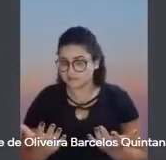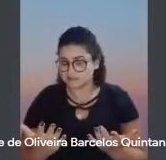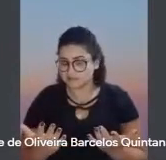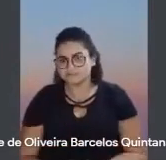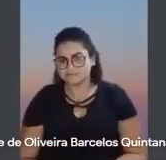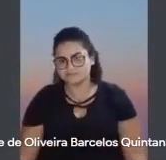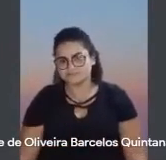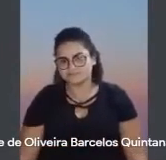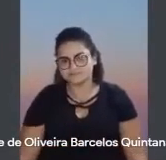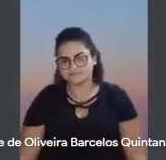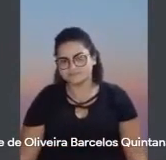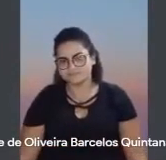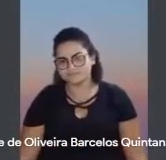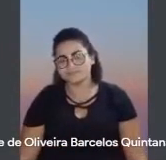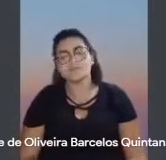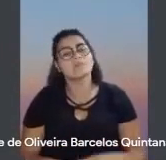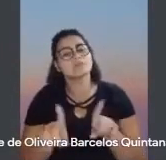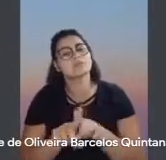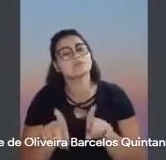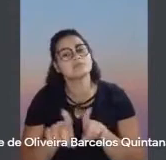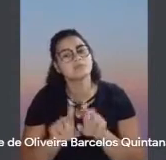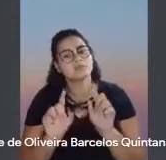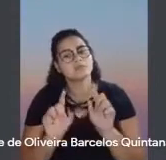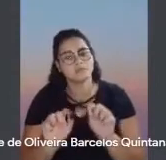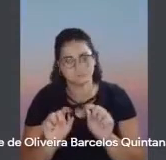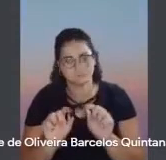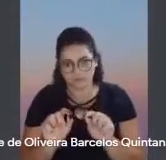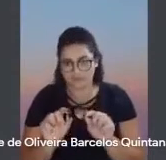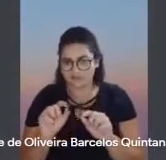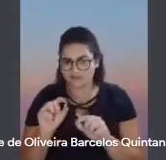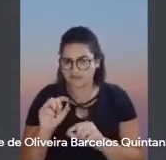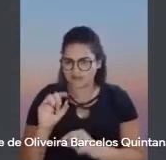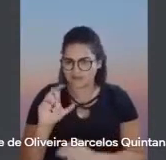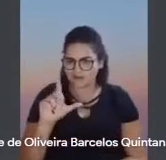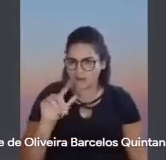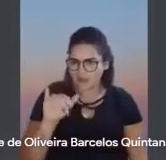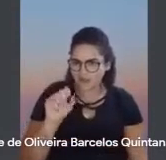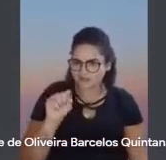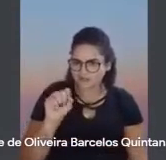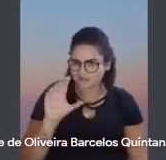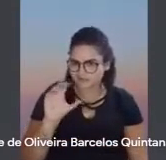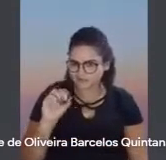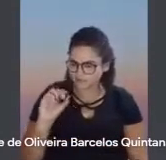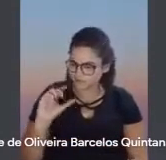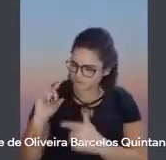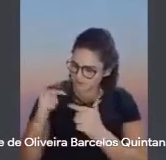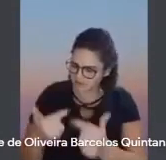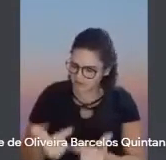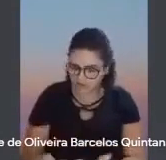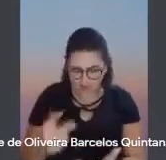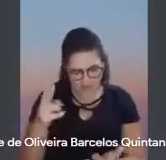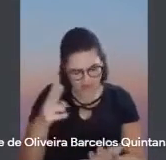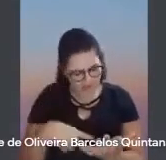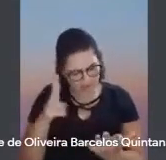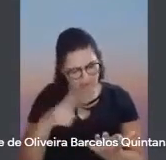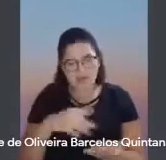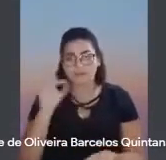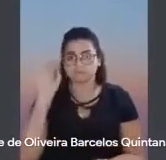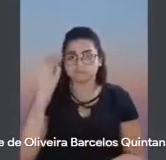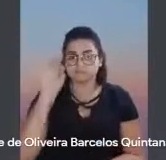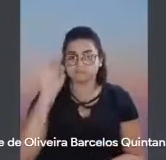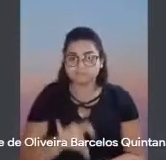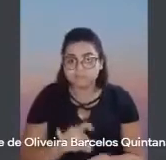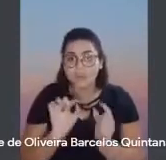ele diz também que os clássicos são livros que, quando lidos de fato, mais se revelam